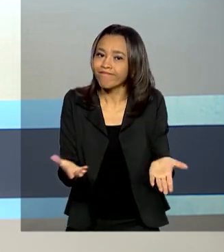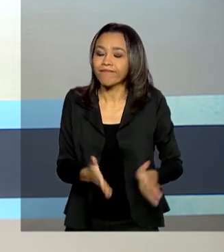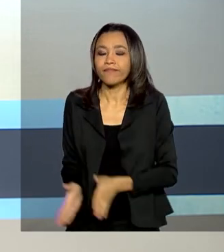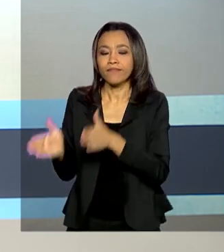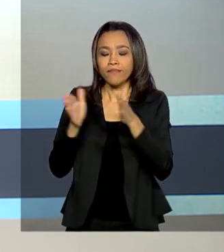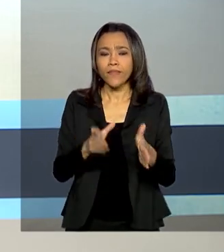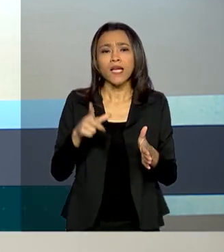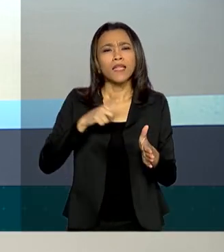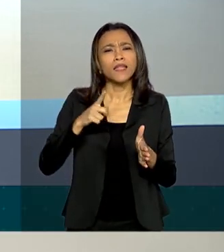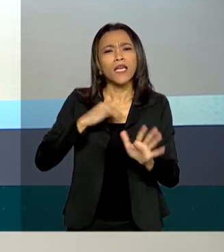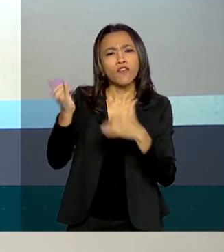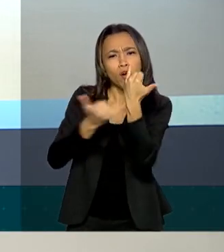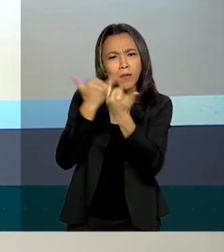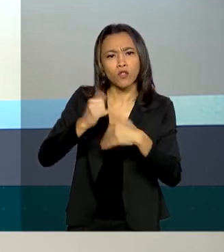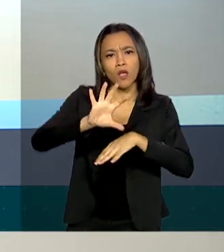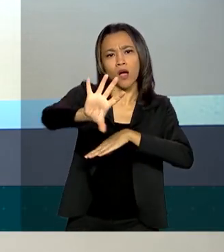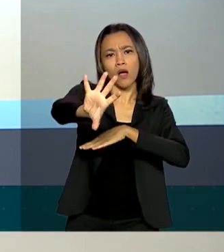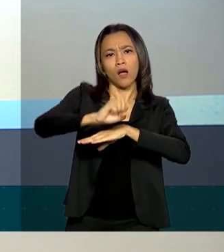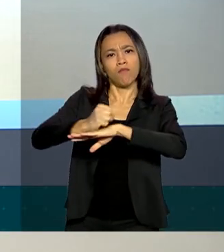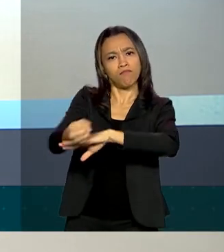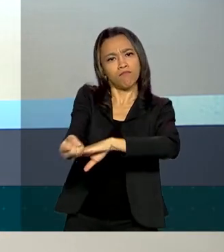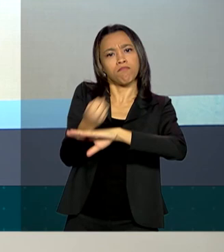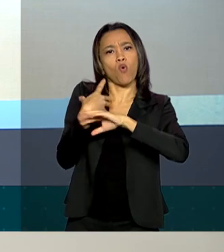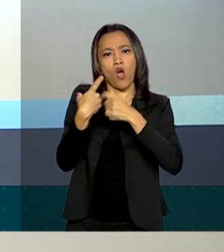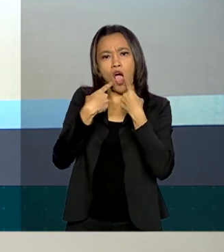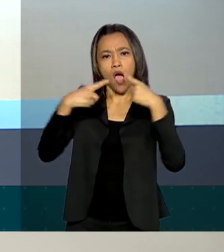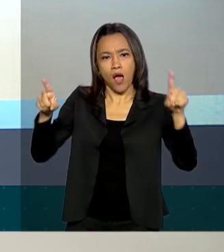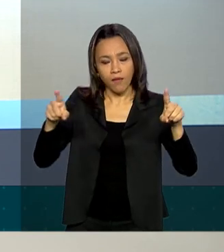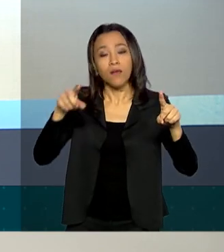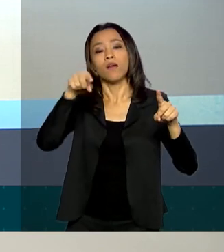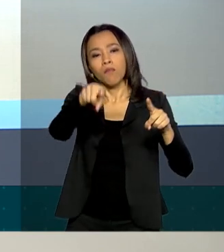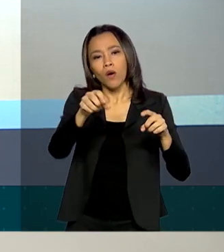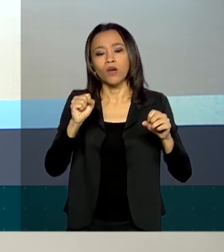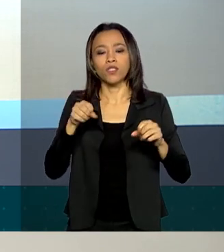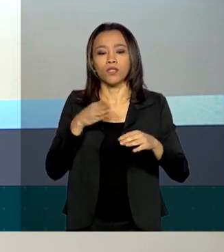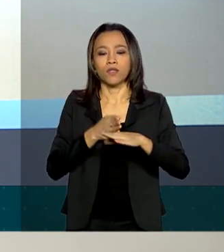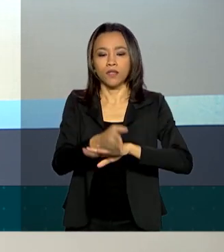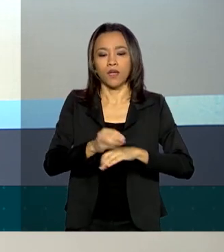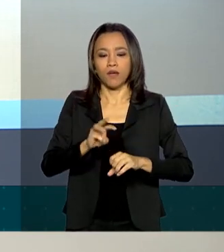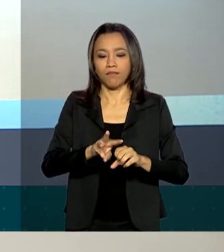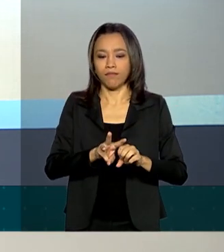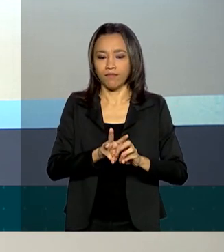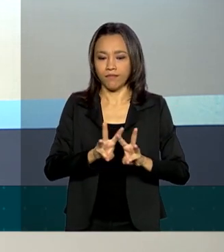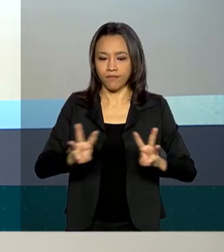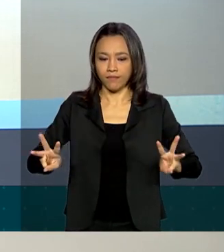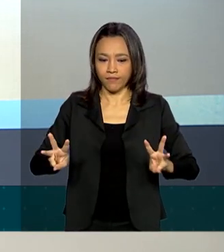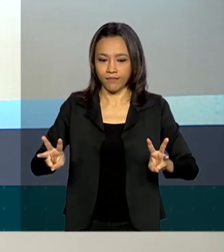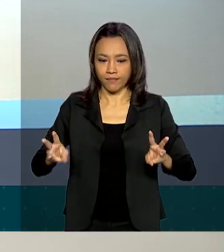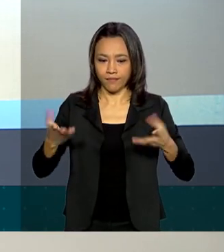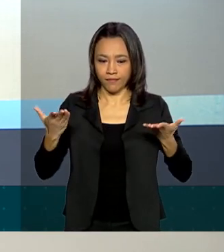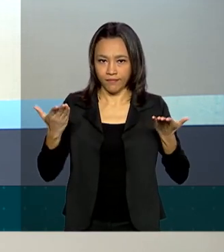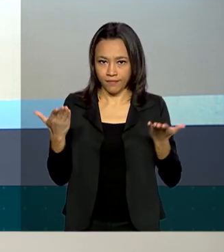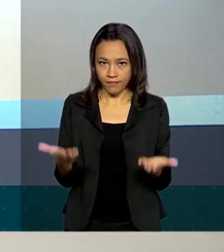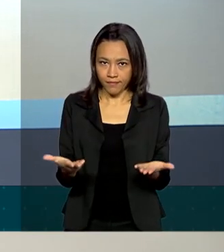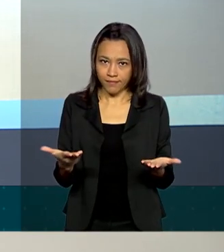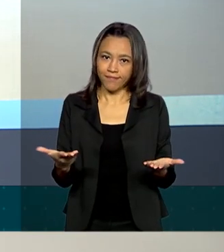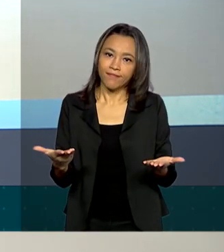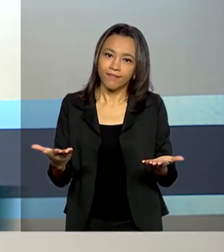aos dados da Ouvidoria Nacional de Direitos Humanos, basta acessar o site ouvidoria.mdh.gov.br.